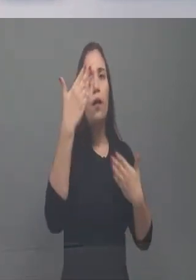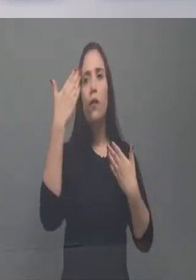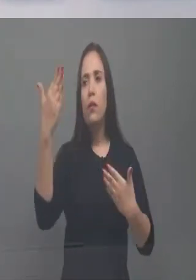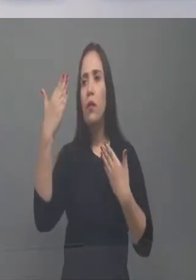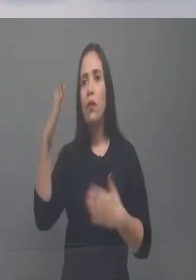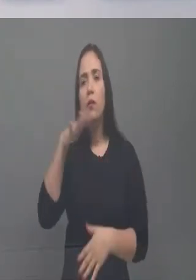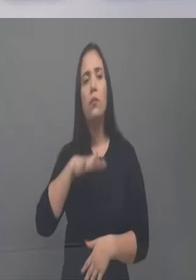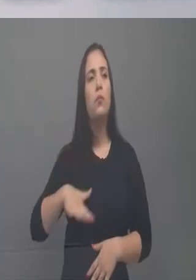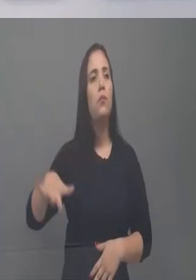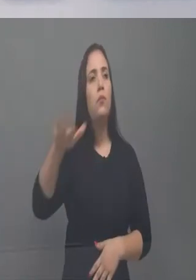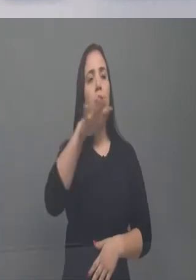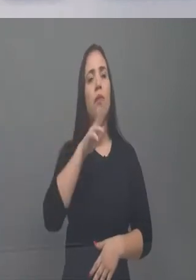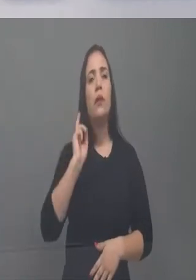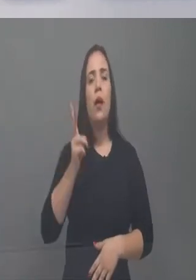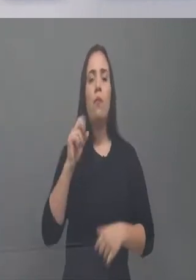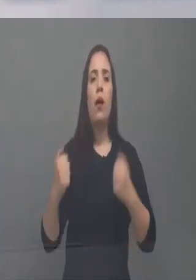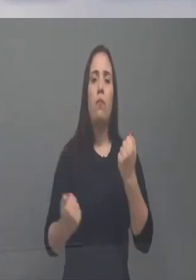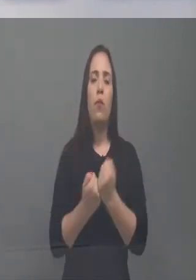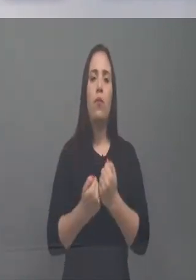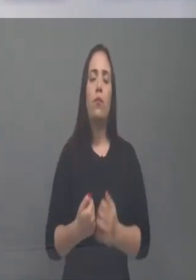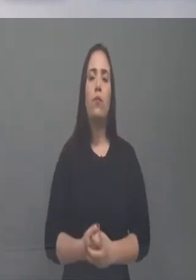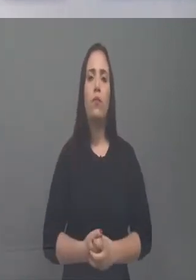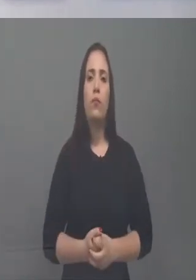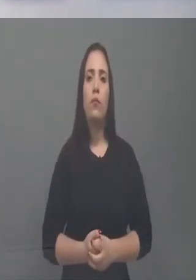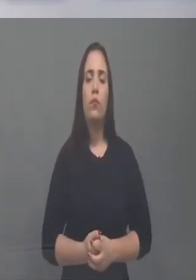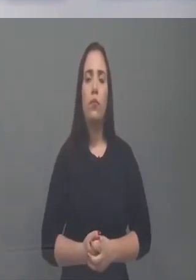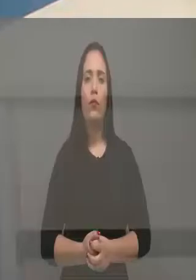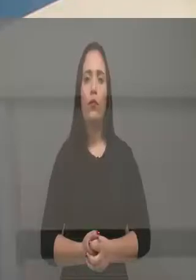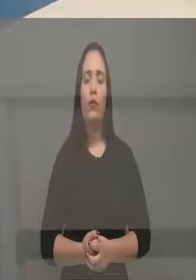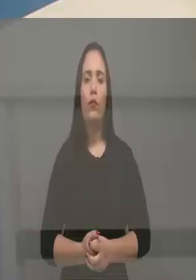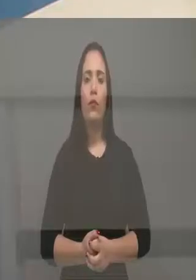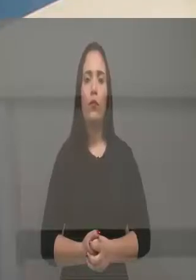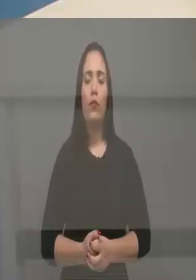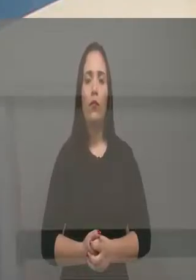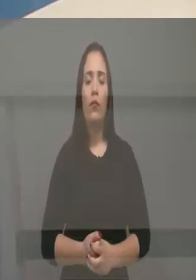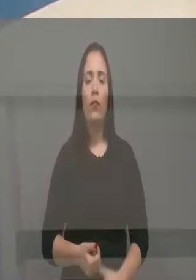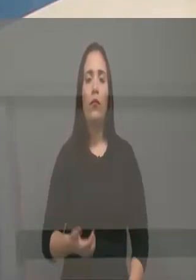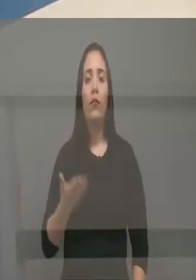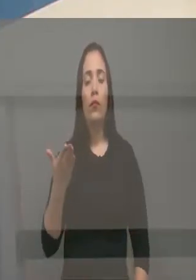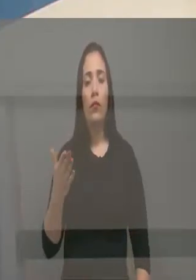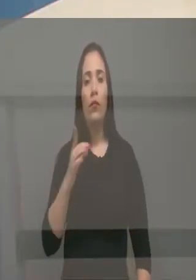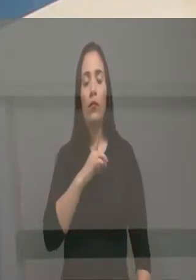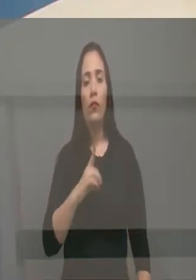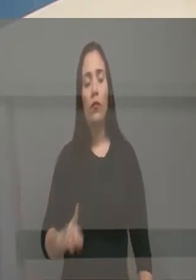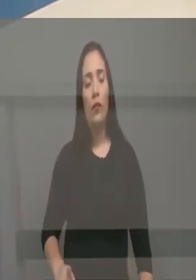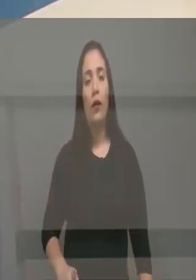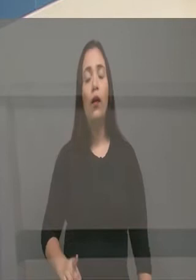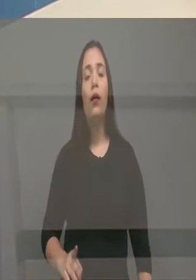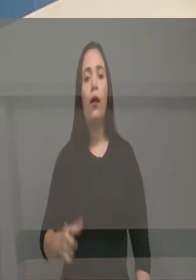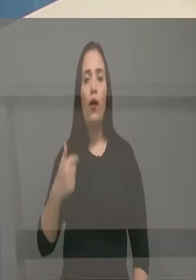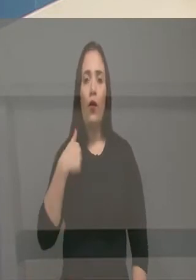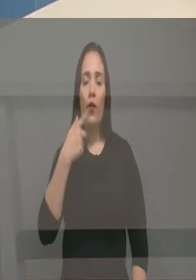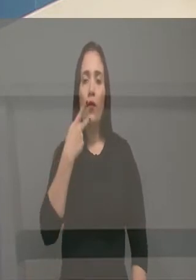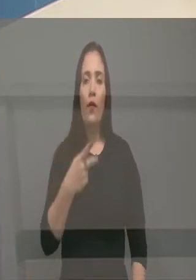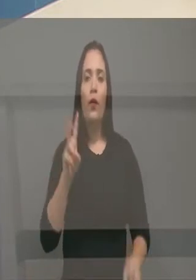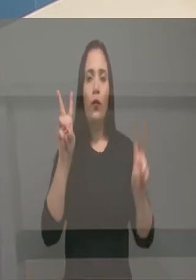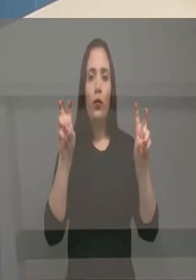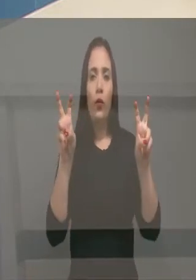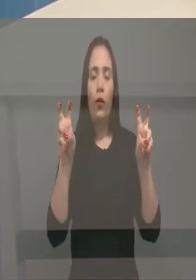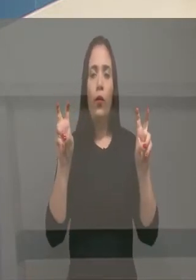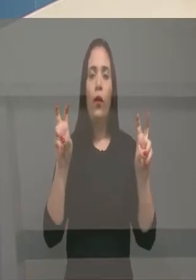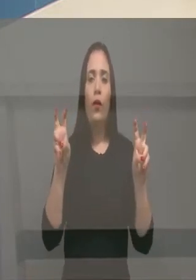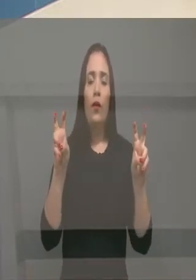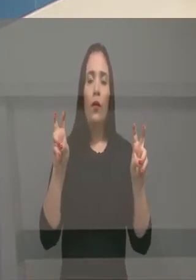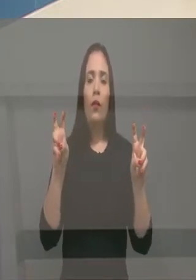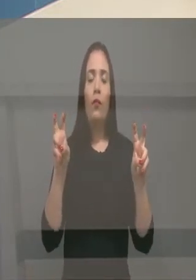que sempre me acolheu. Deputado, o... Eu falei nesse assunto aqui, estava falando em